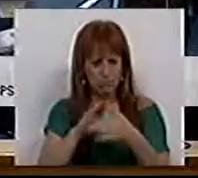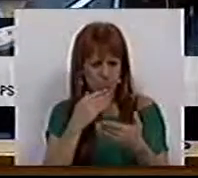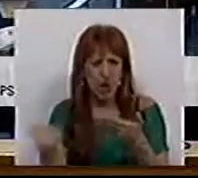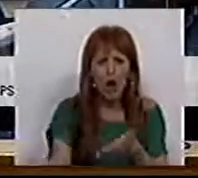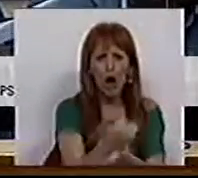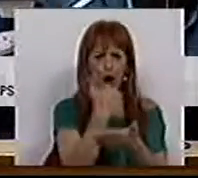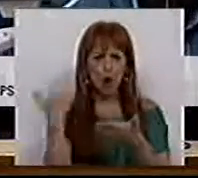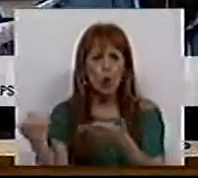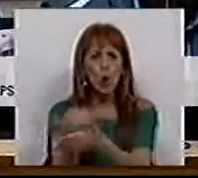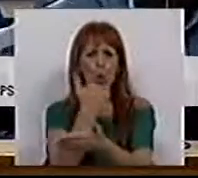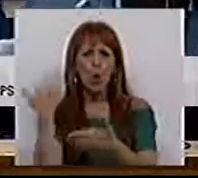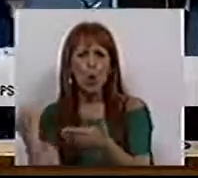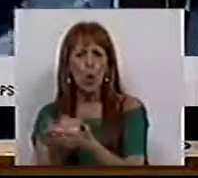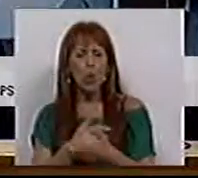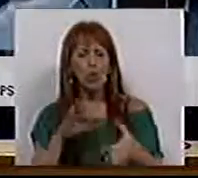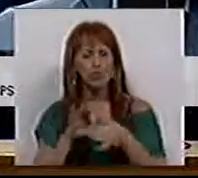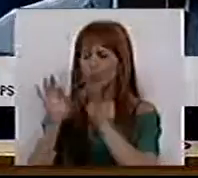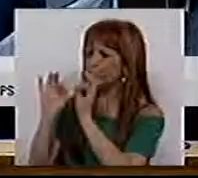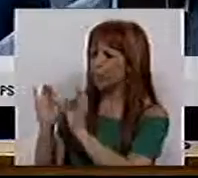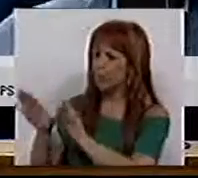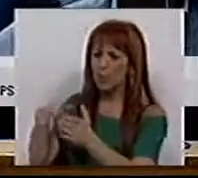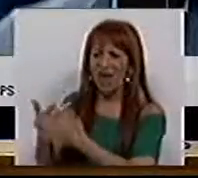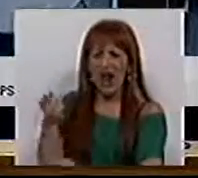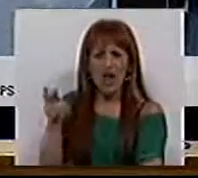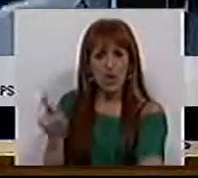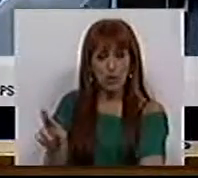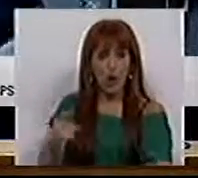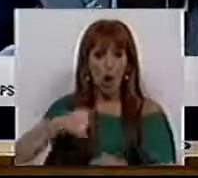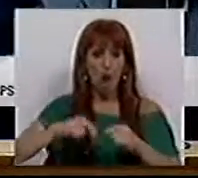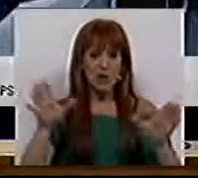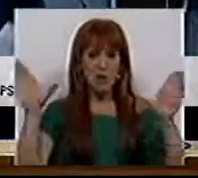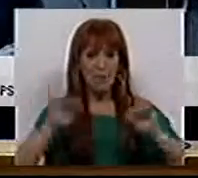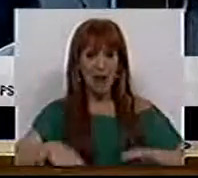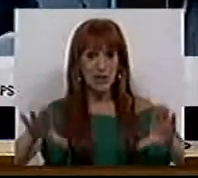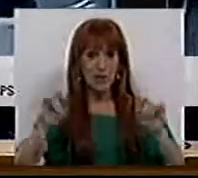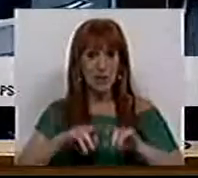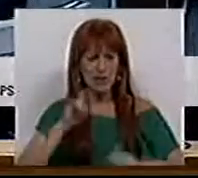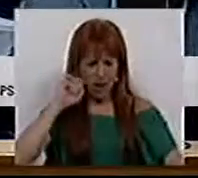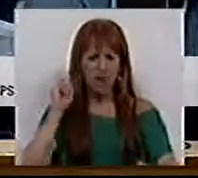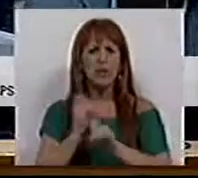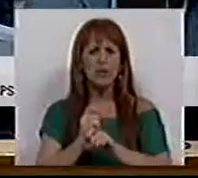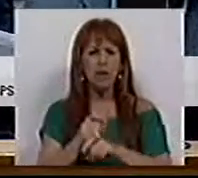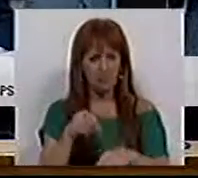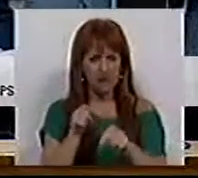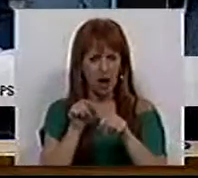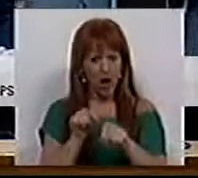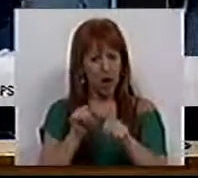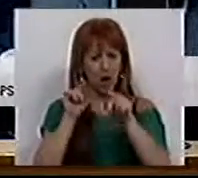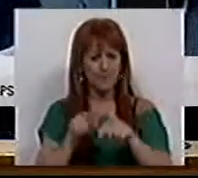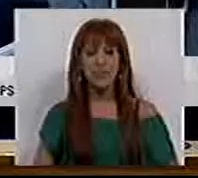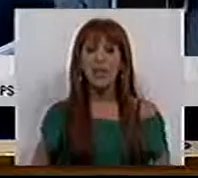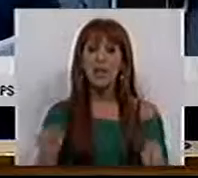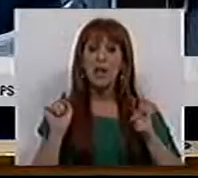recolha e sem o seu adequado tratamento. Somos cada vez mais exigentes nesta matéria.